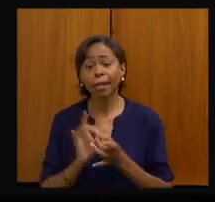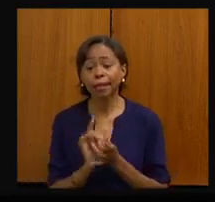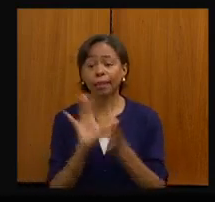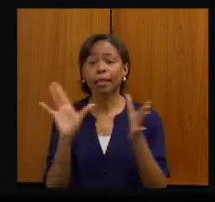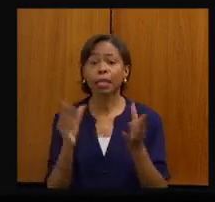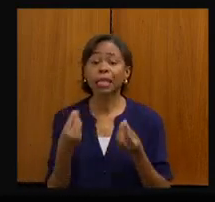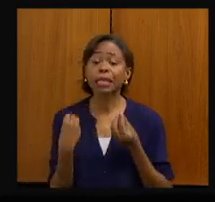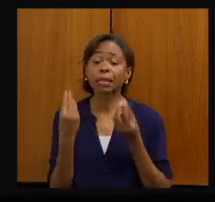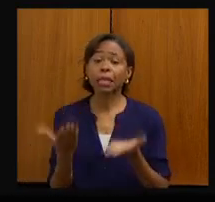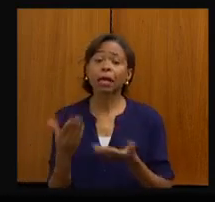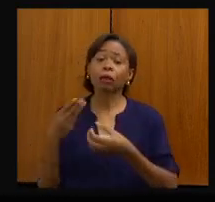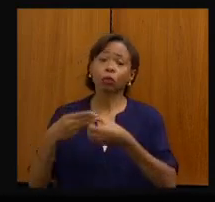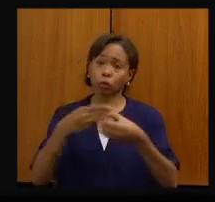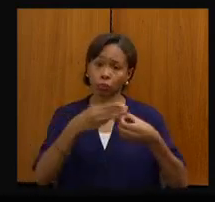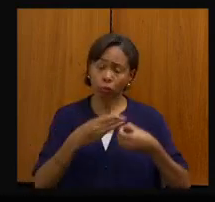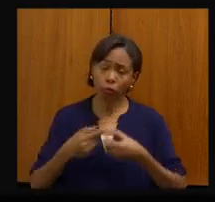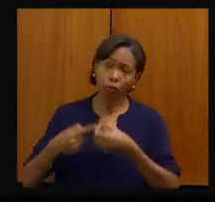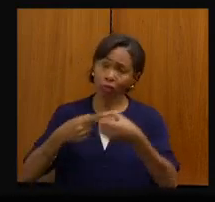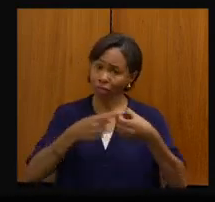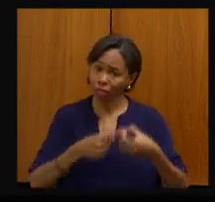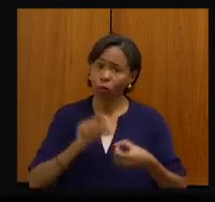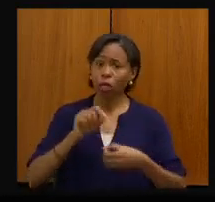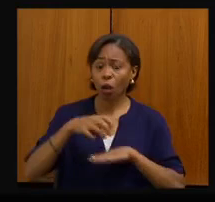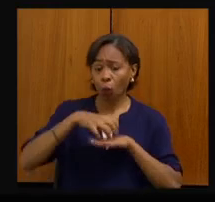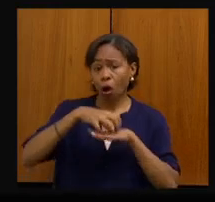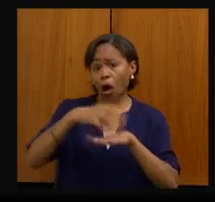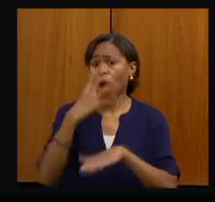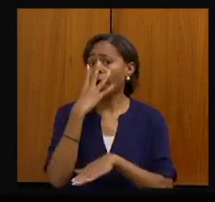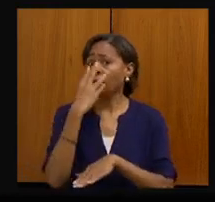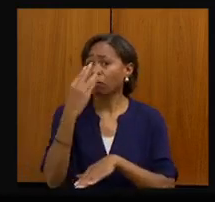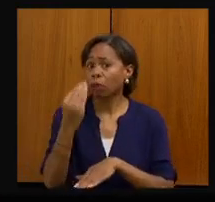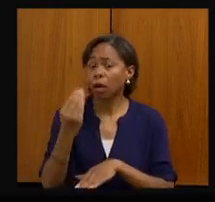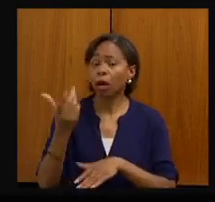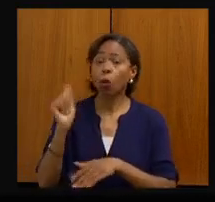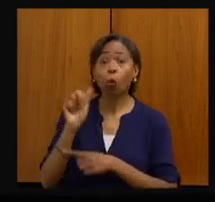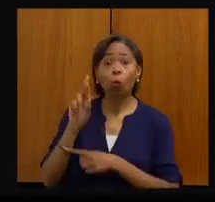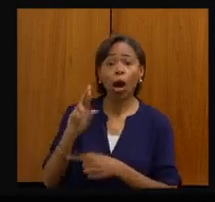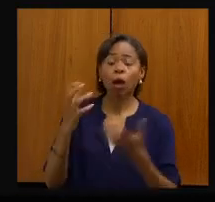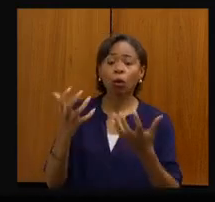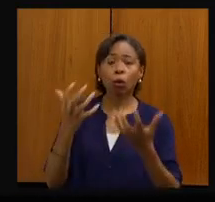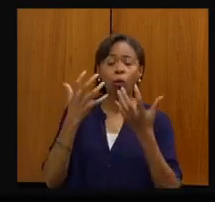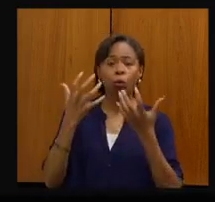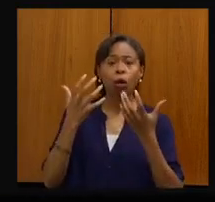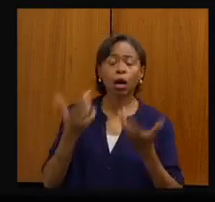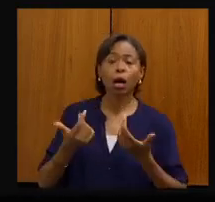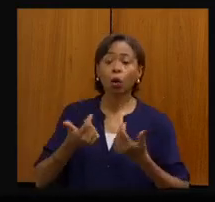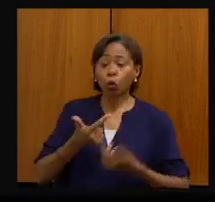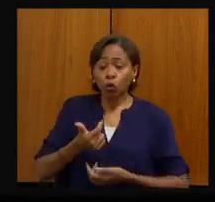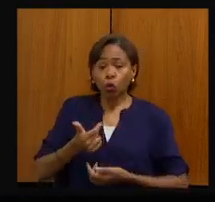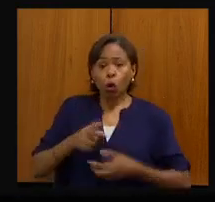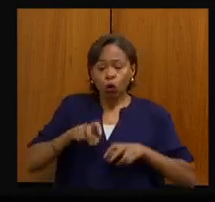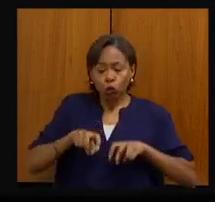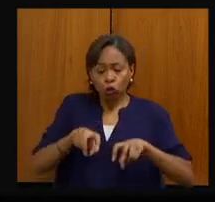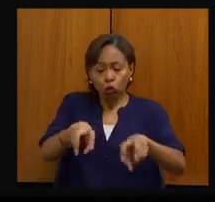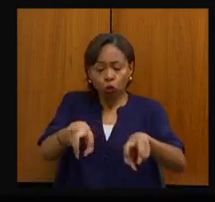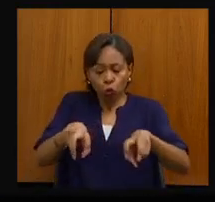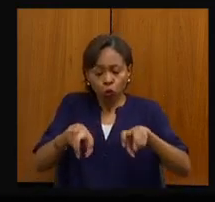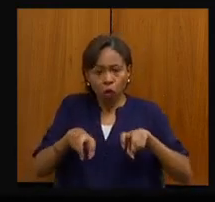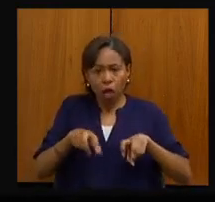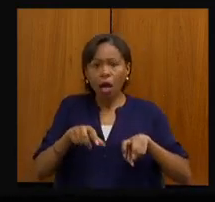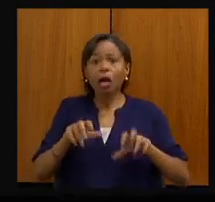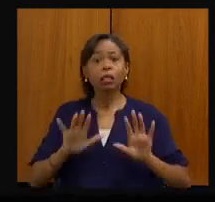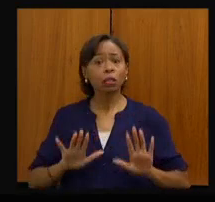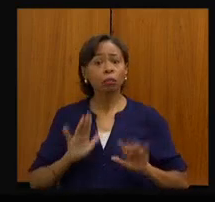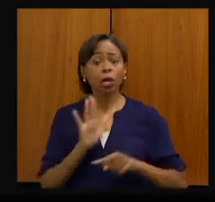municípios um veículo adequado, de uma van com ar-condicionado, com 12 lugares, 15 lugares, para que as pessoas que já sofrem